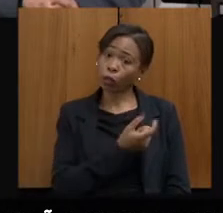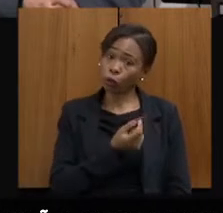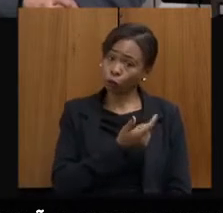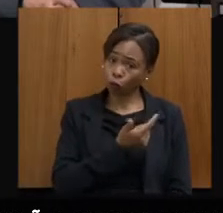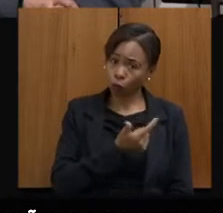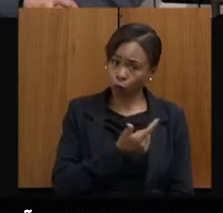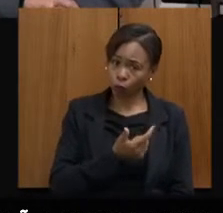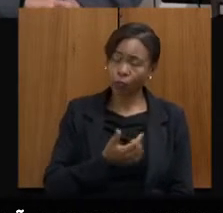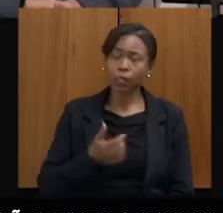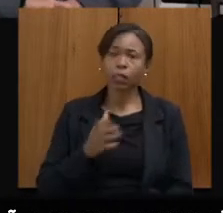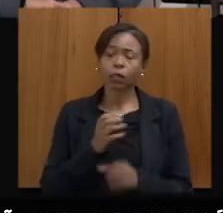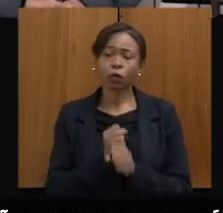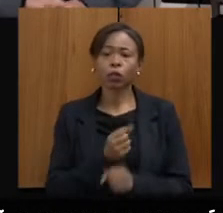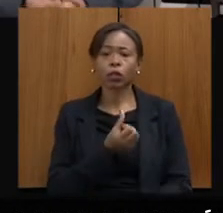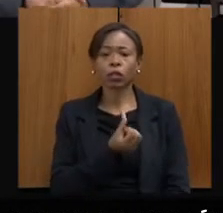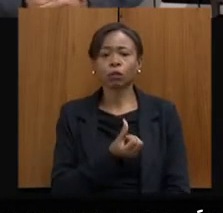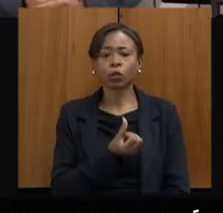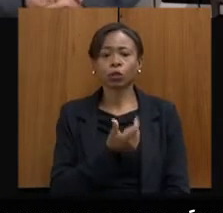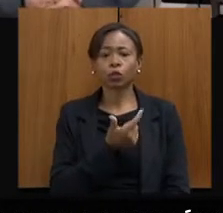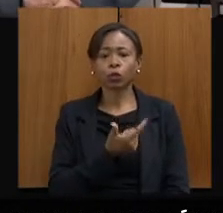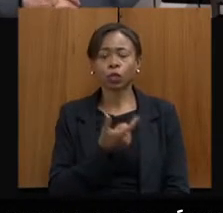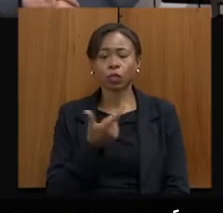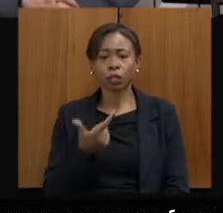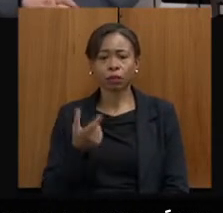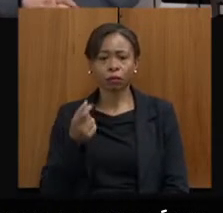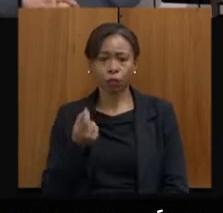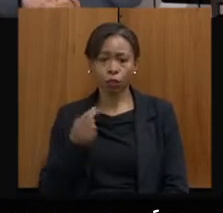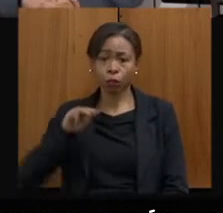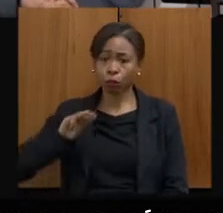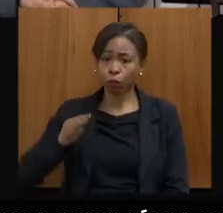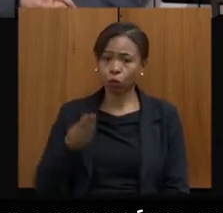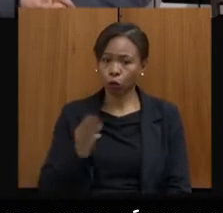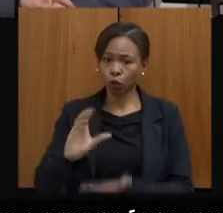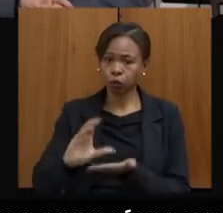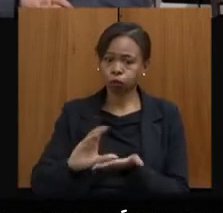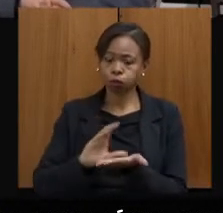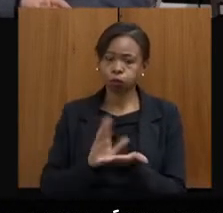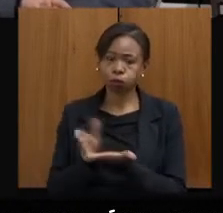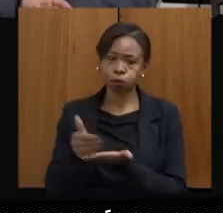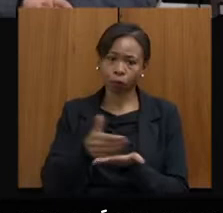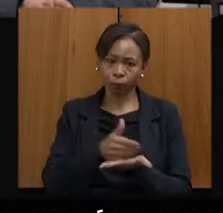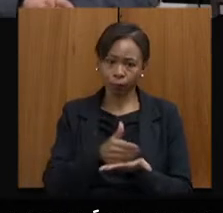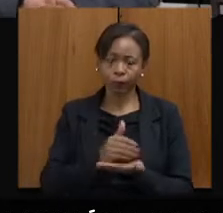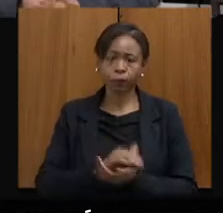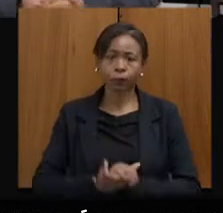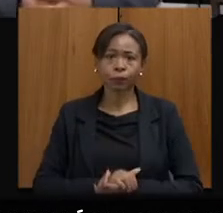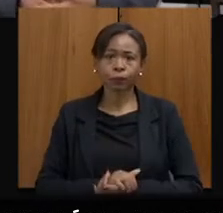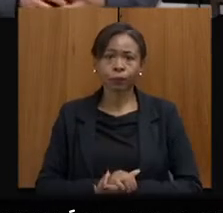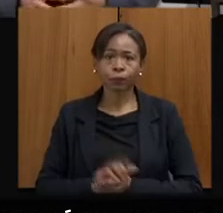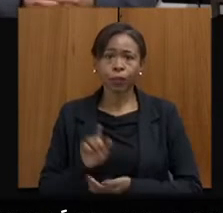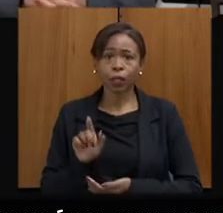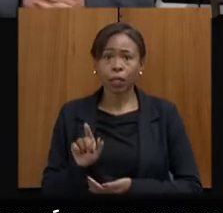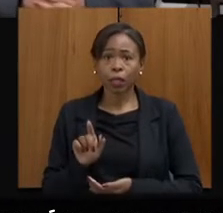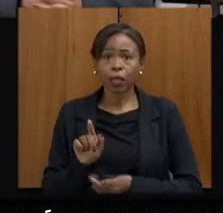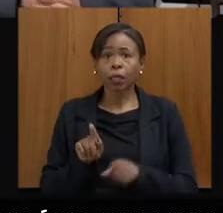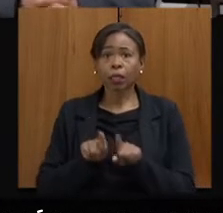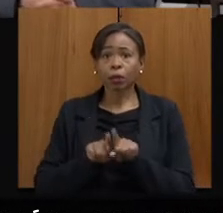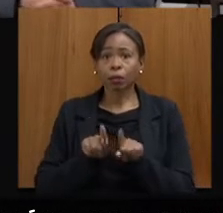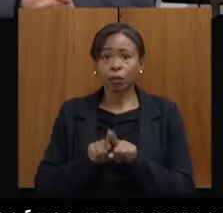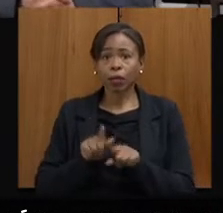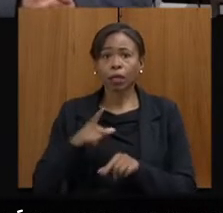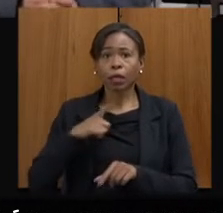.220 milhões já captados. Fundação Clóvis Salgado, ópera